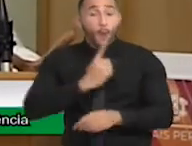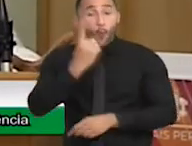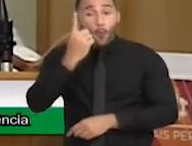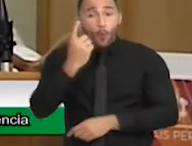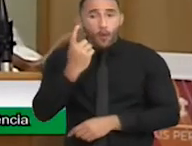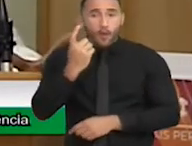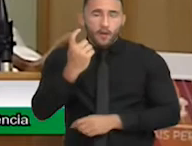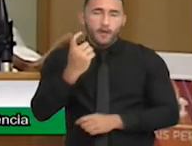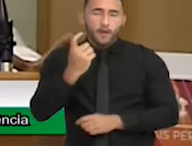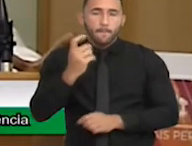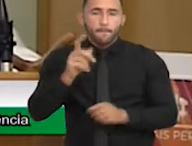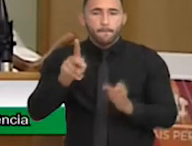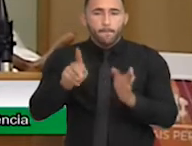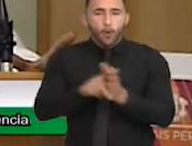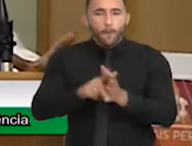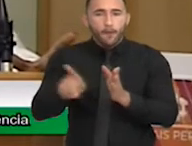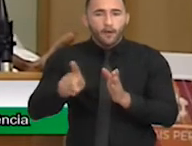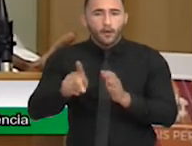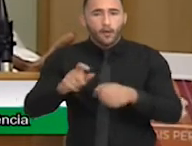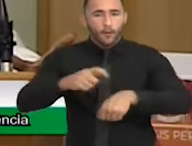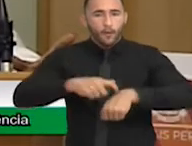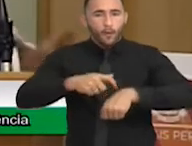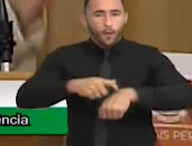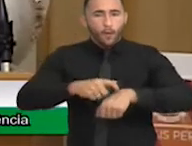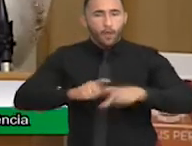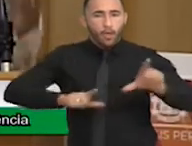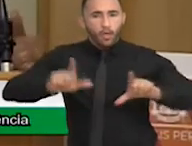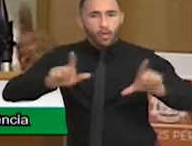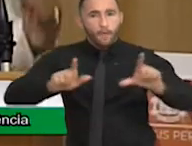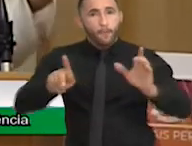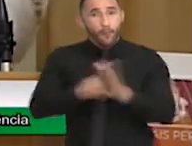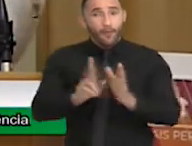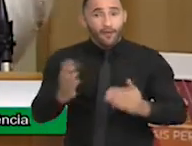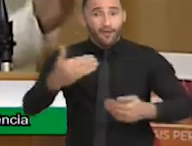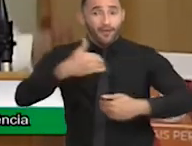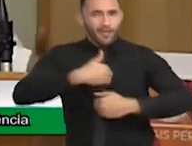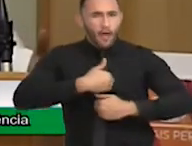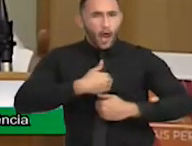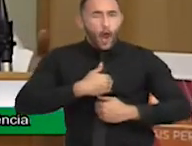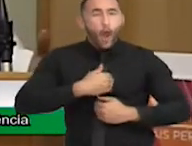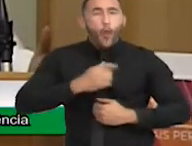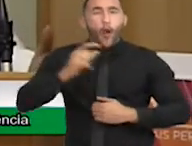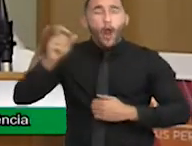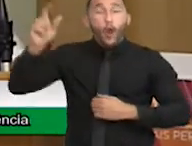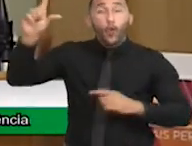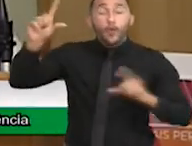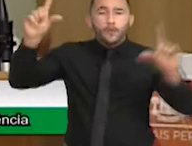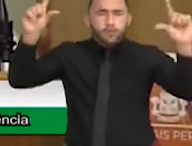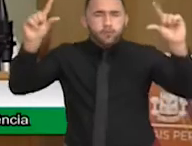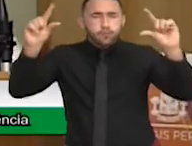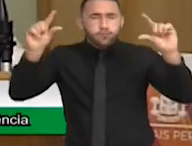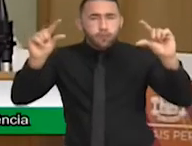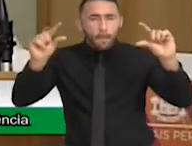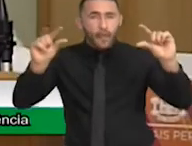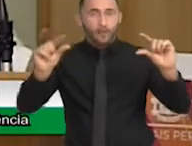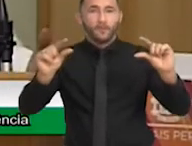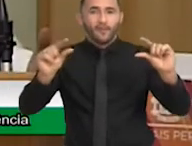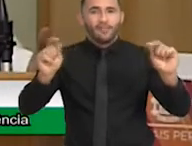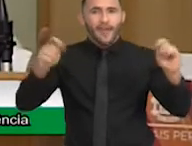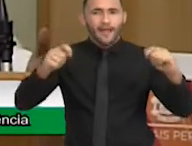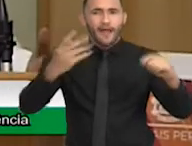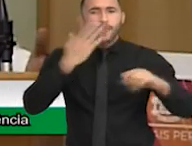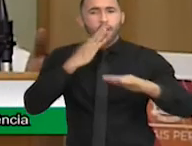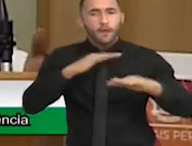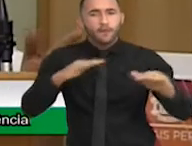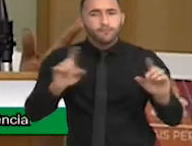gratuita, uma sessão de cinema adaptada para a Téia, meia-luz, que as crianças possam se movimentar, que elas possam